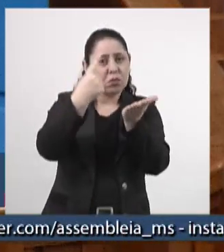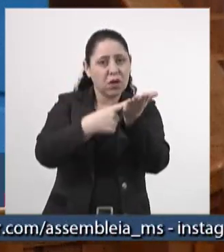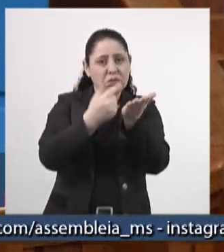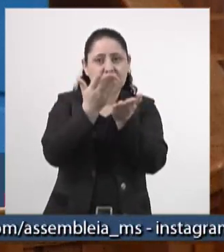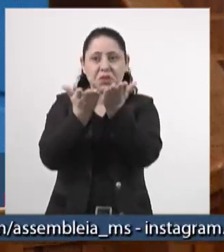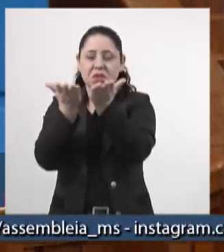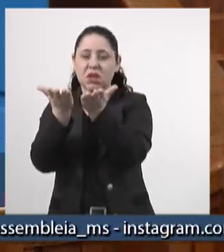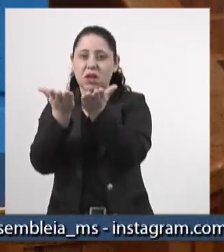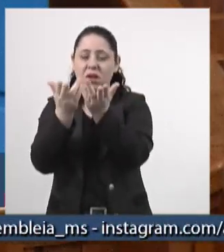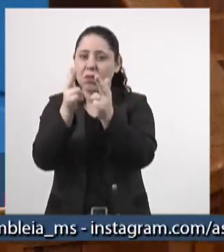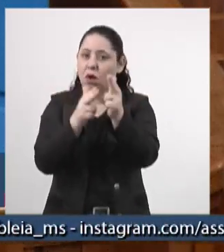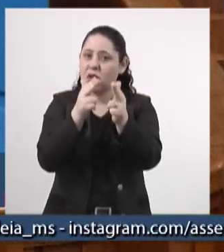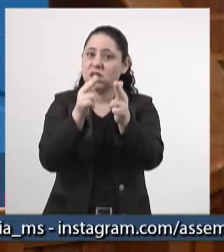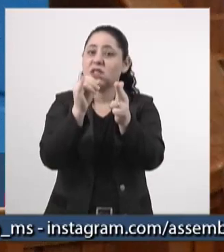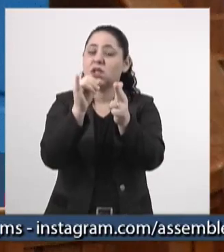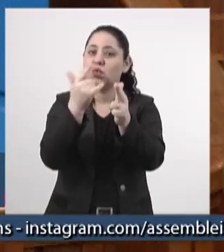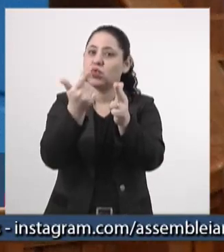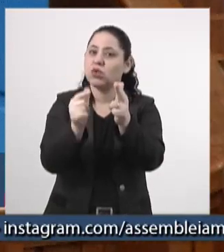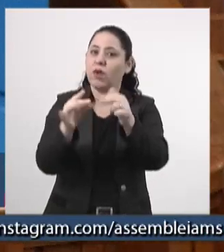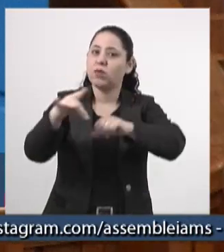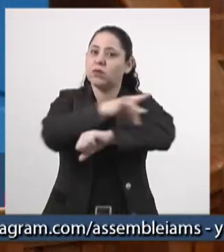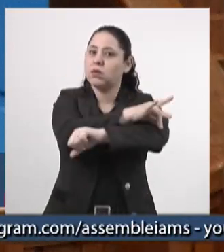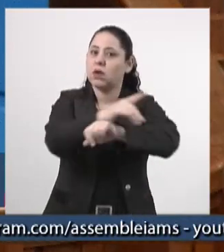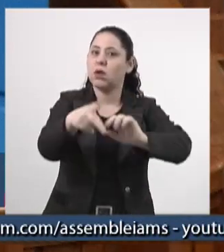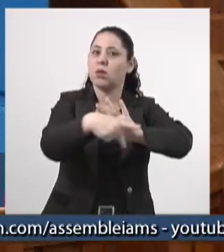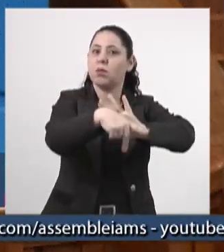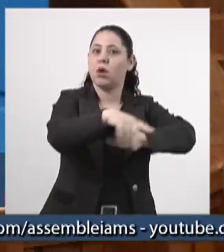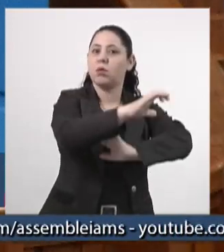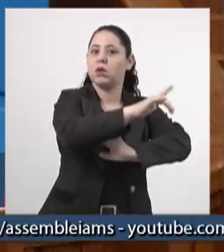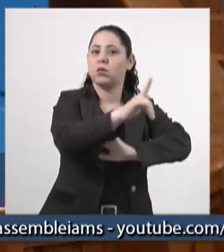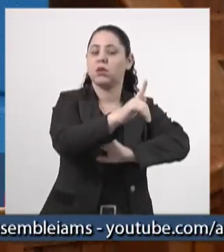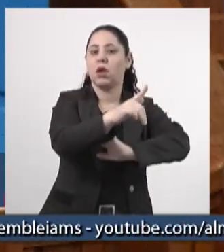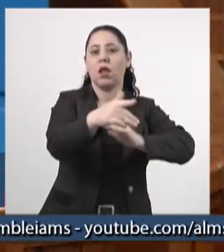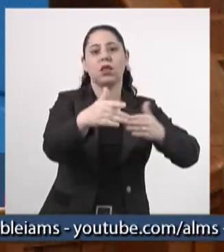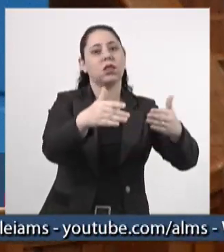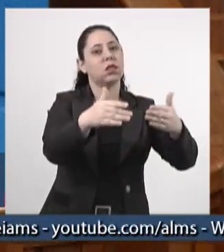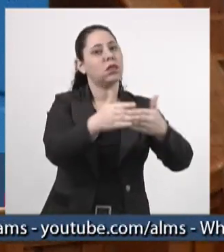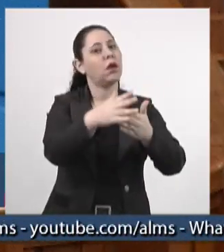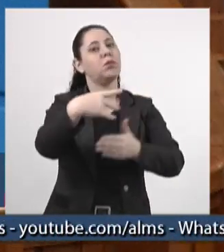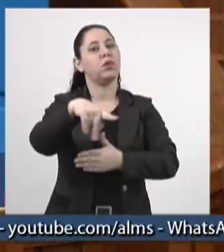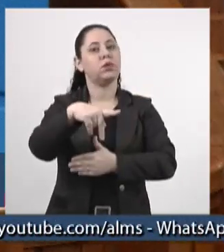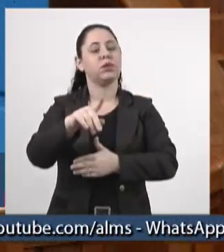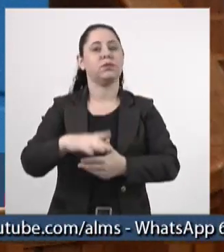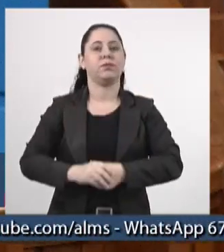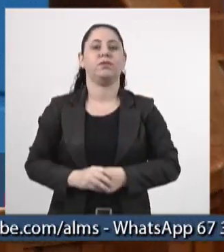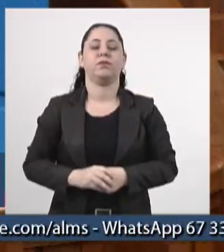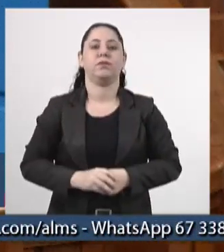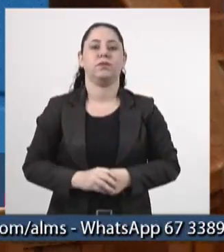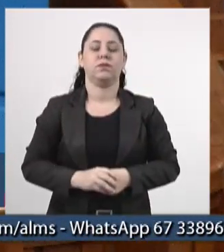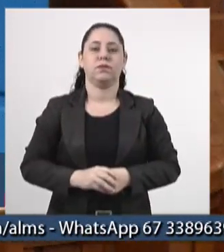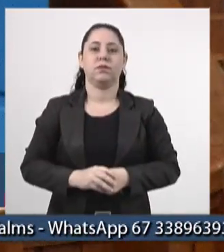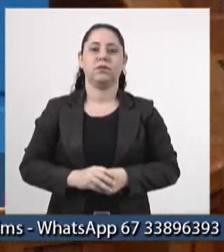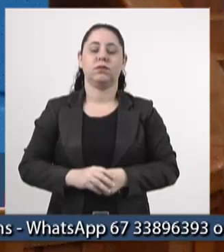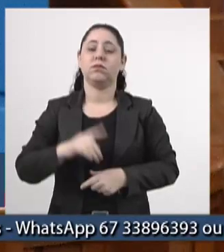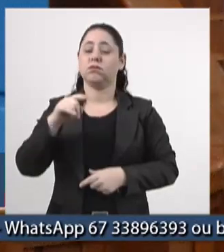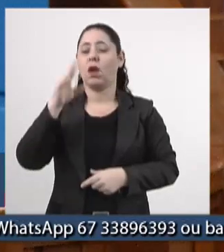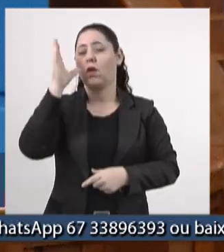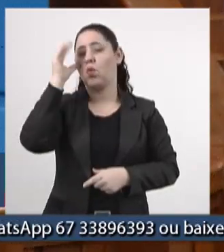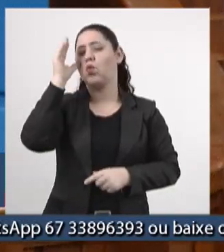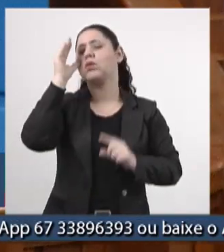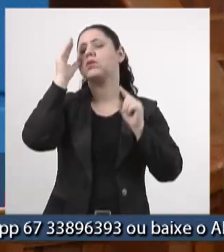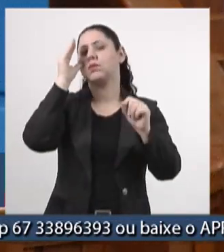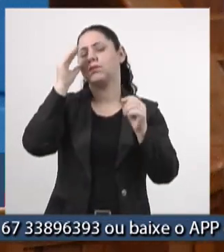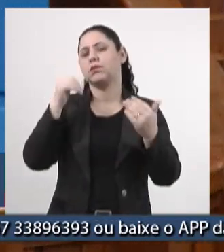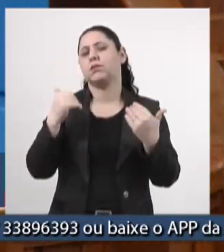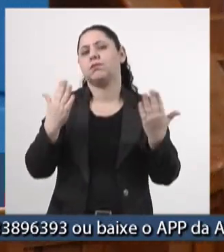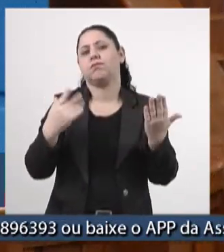sem que esteja colocado também o ramal de Campo Grande até Ponta Porã. É curioso que,